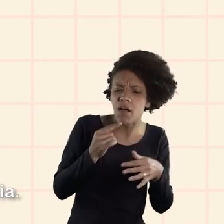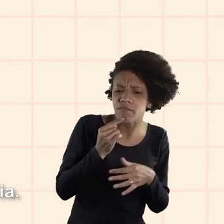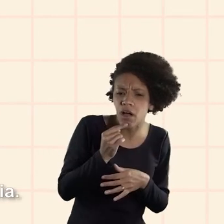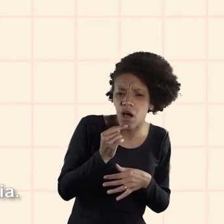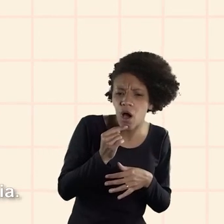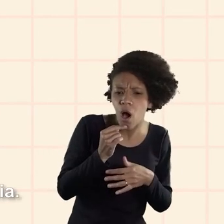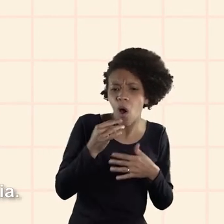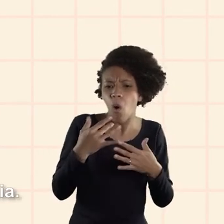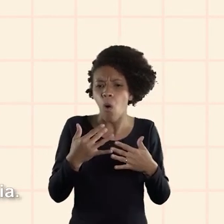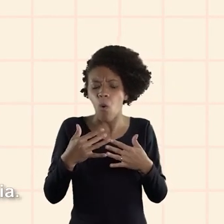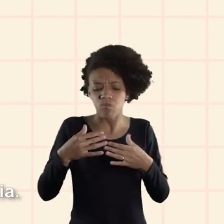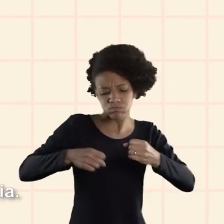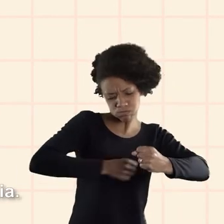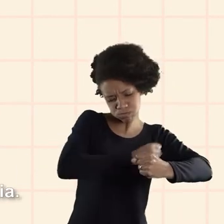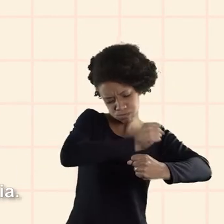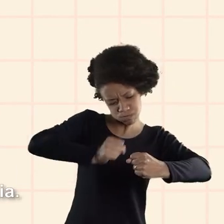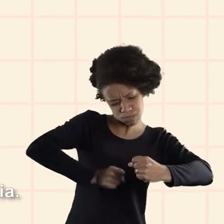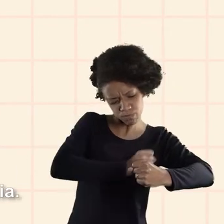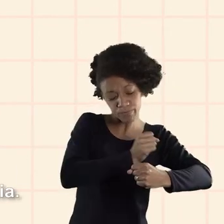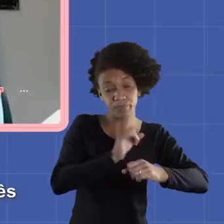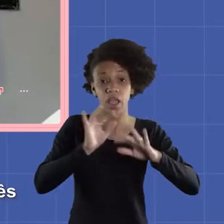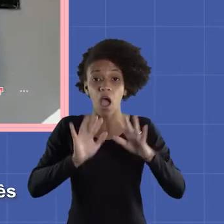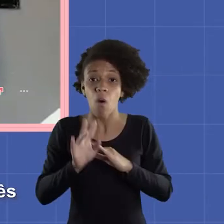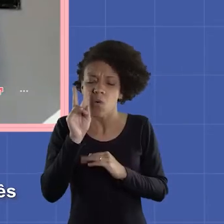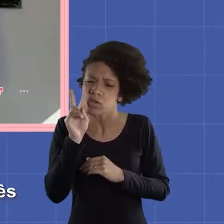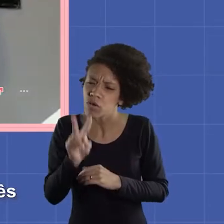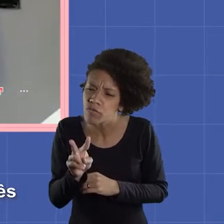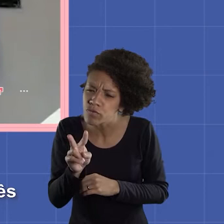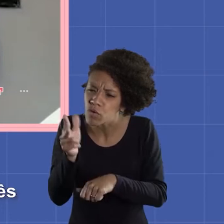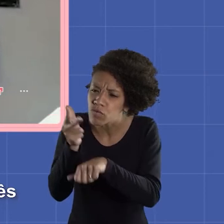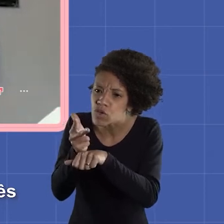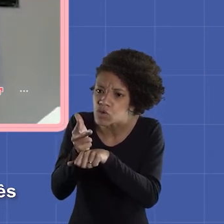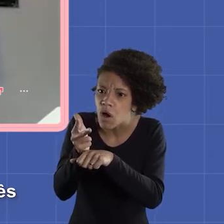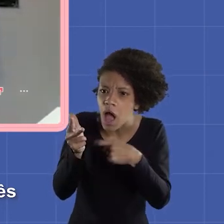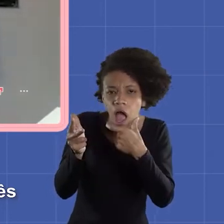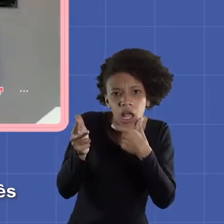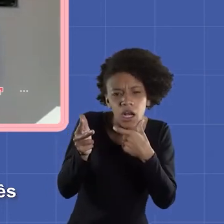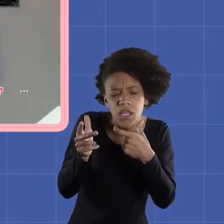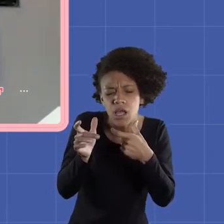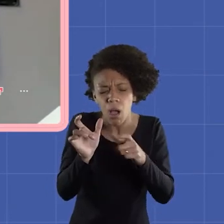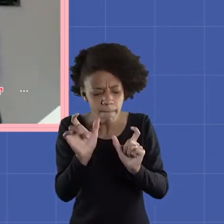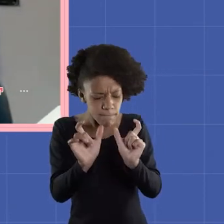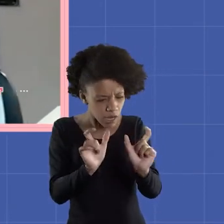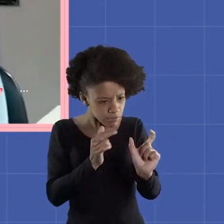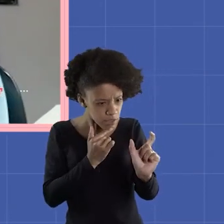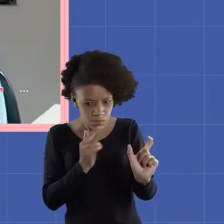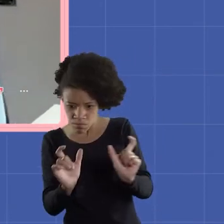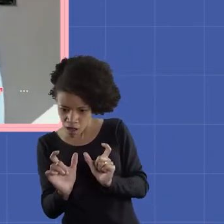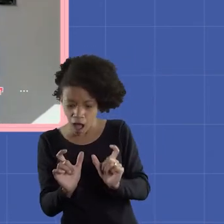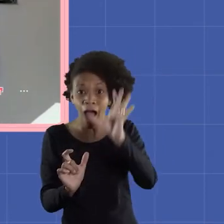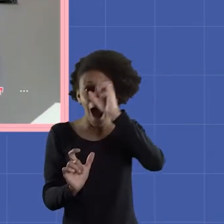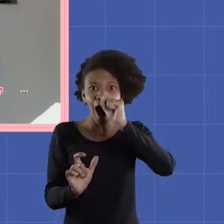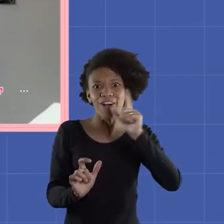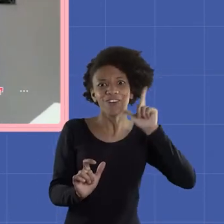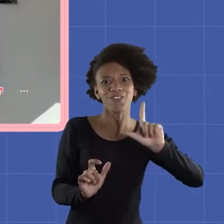que elas falavam sobre o Enem da astronomia Quando eu vejo o vídeo internacional em inglês tem palavras que